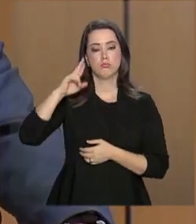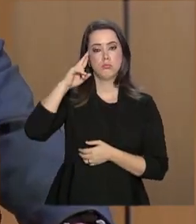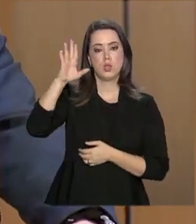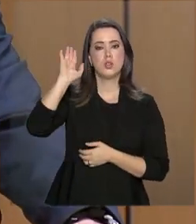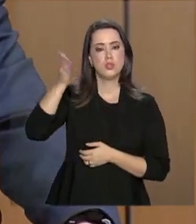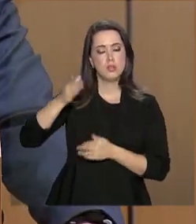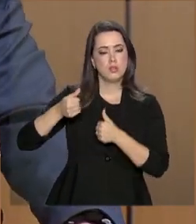Nacional.